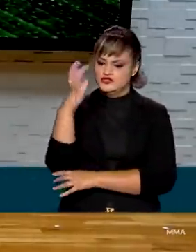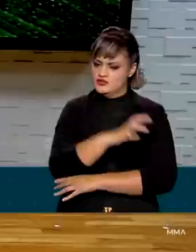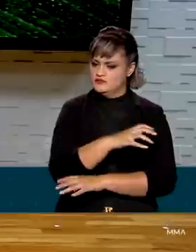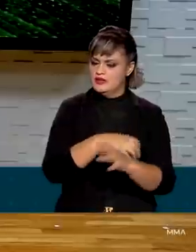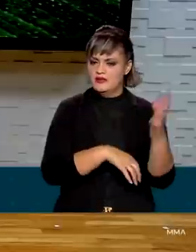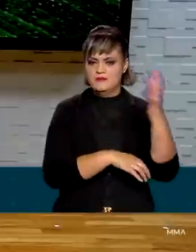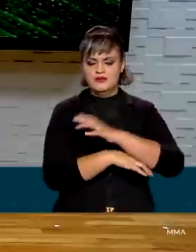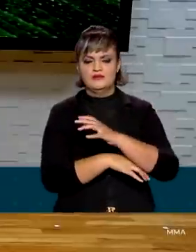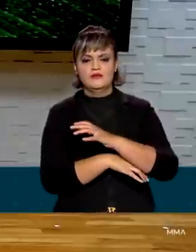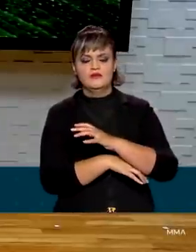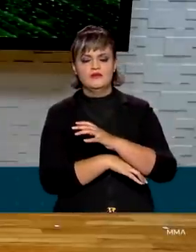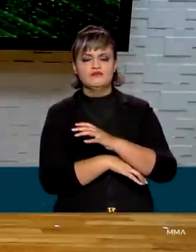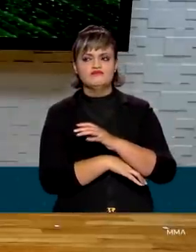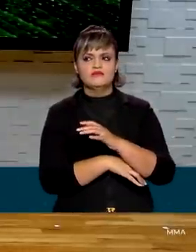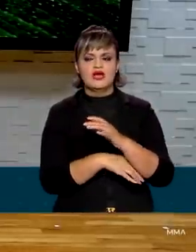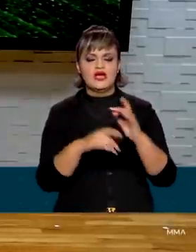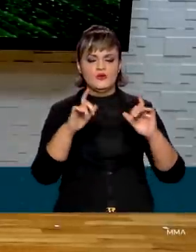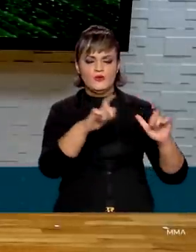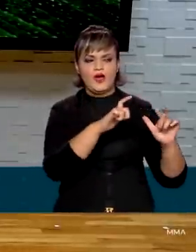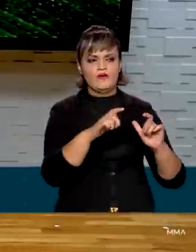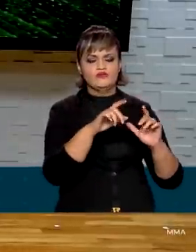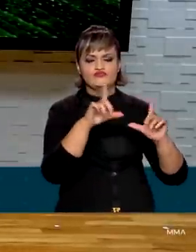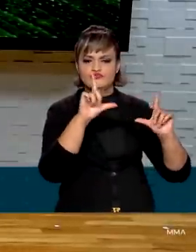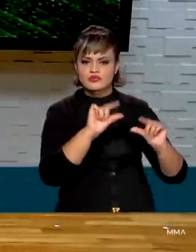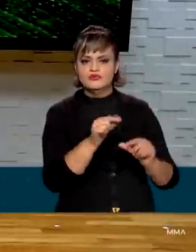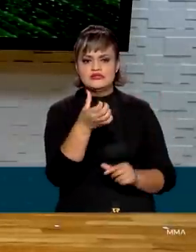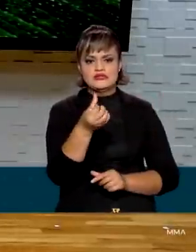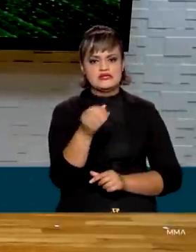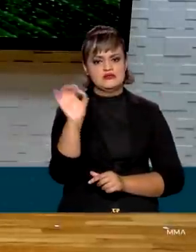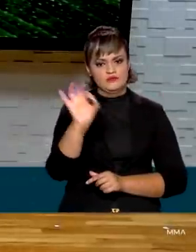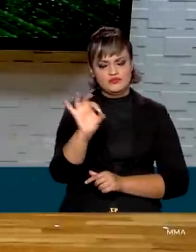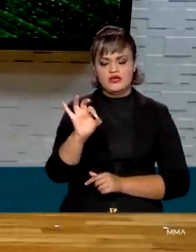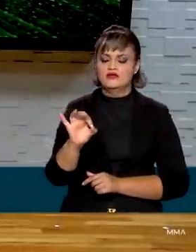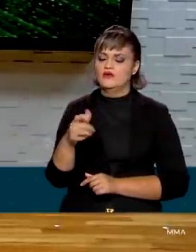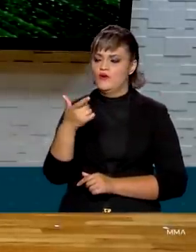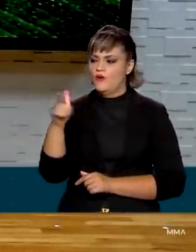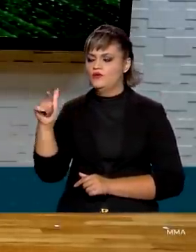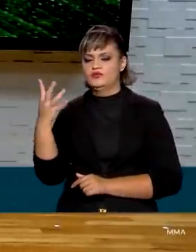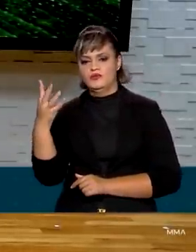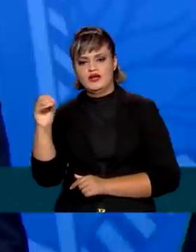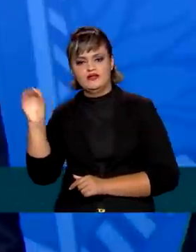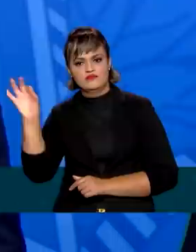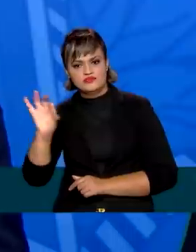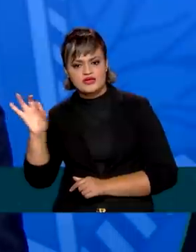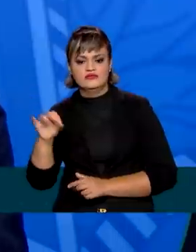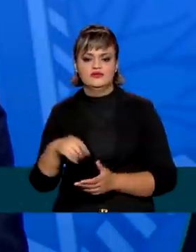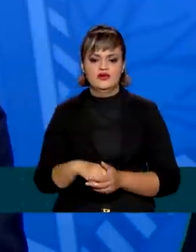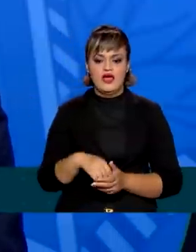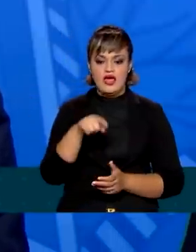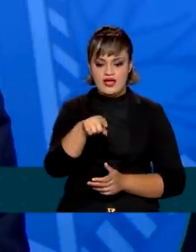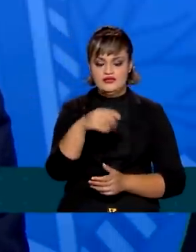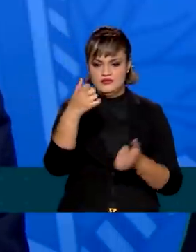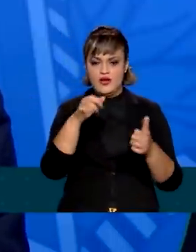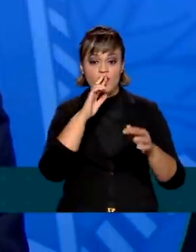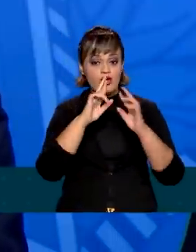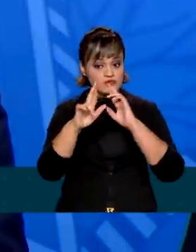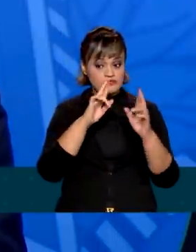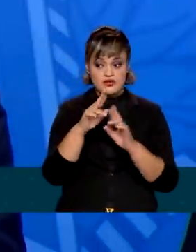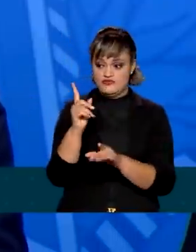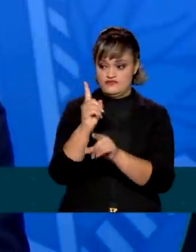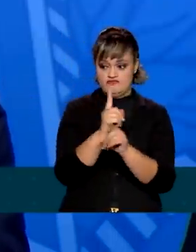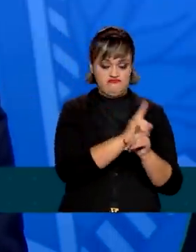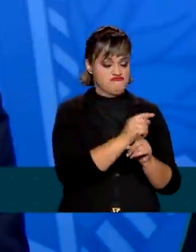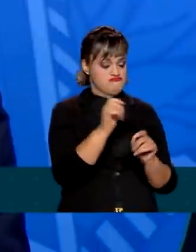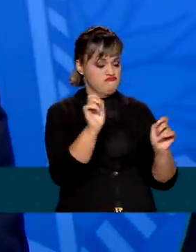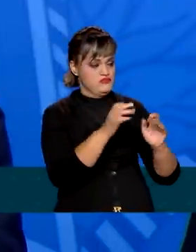reverteu em alguns lugares em 60%, em outros em 40%. Os resultados estão começando a aparecer